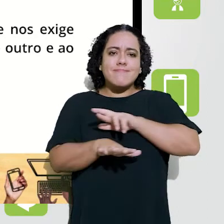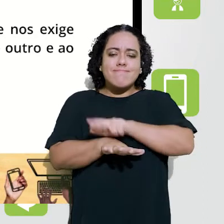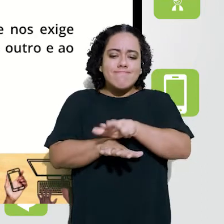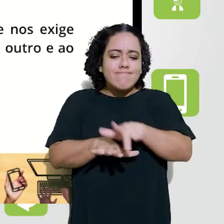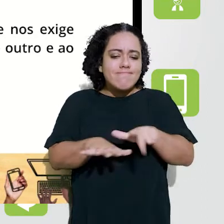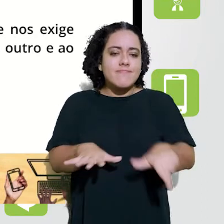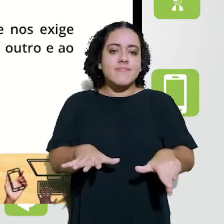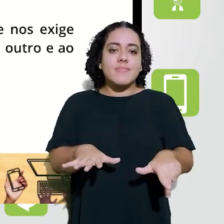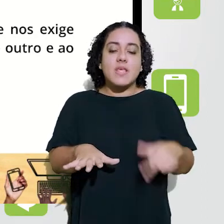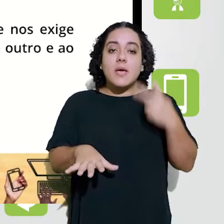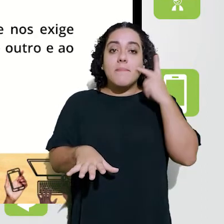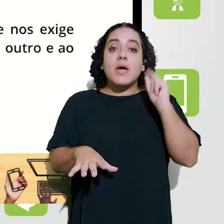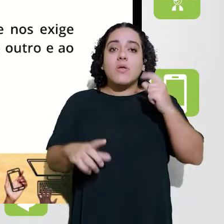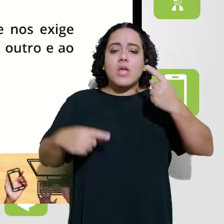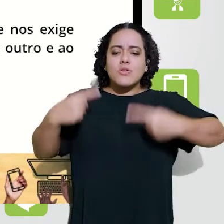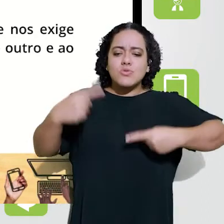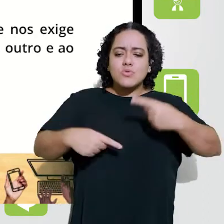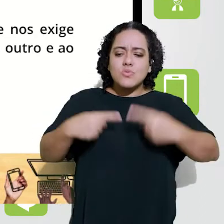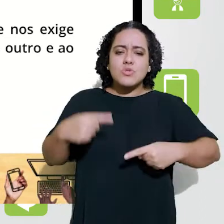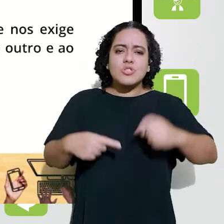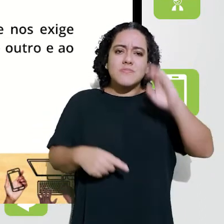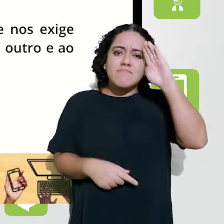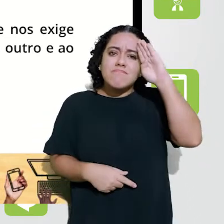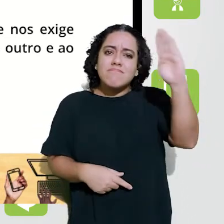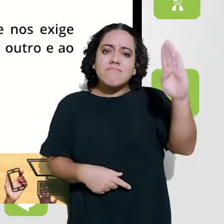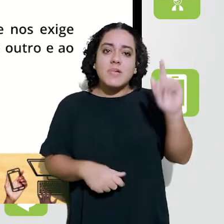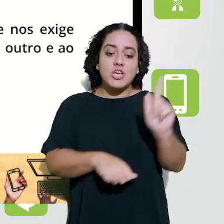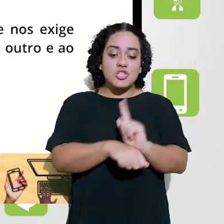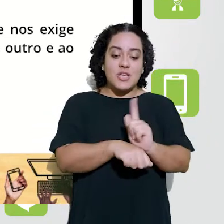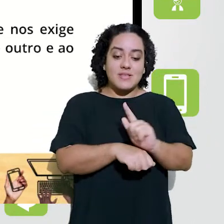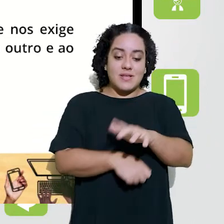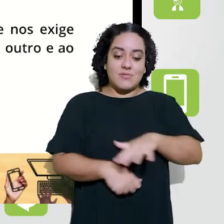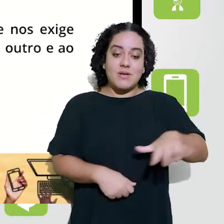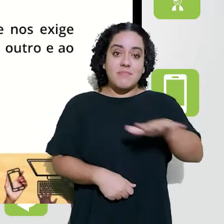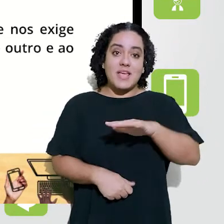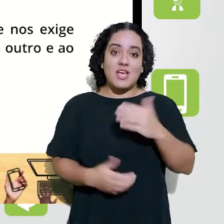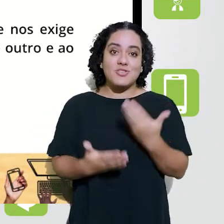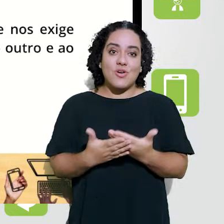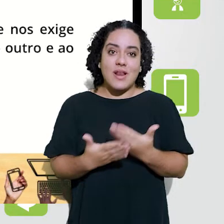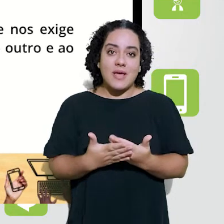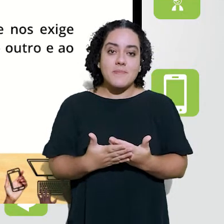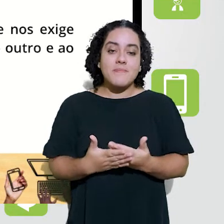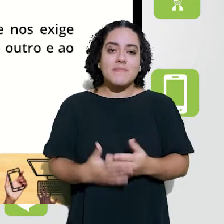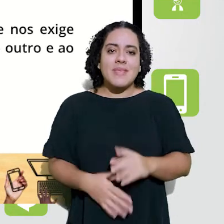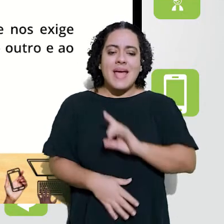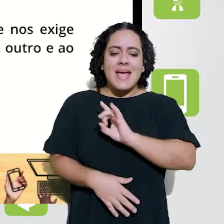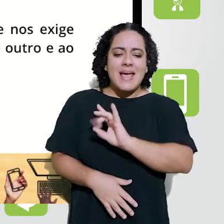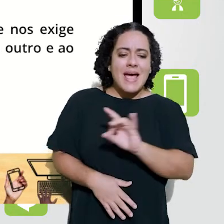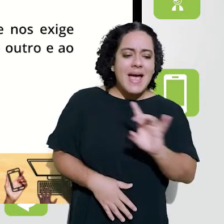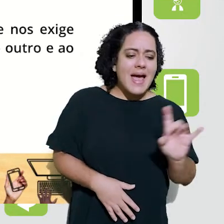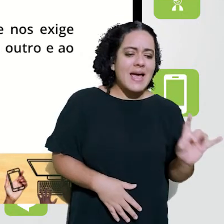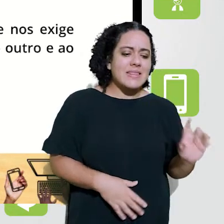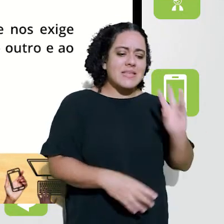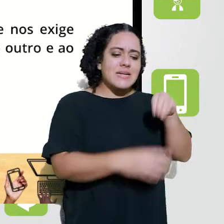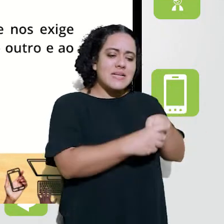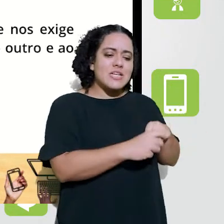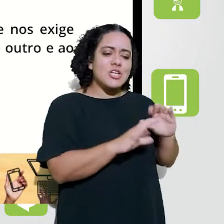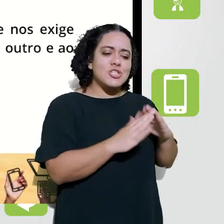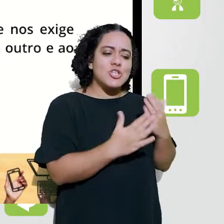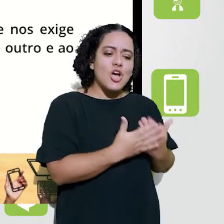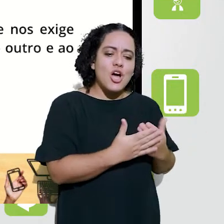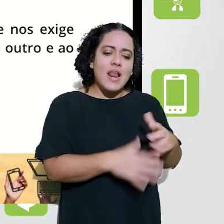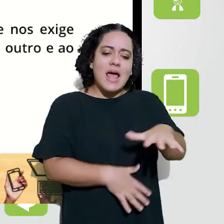características bem diferentes, né? Que levantam discussões fundamentais sobre a gestão do ambiente escolar,